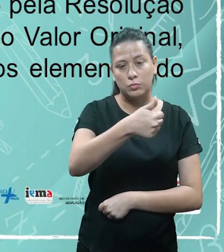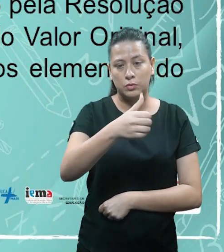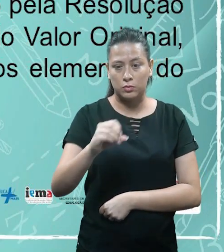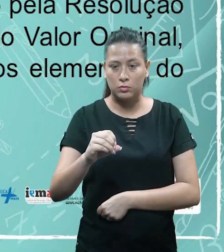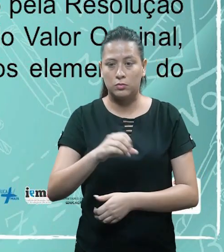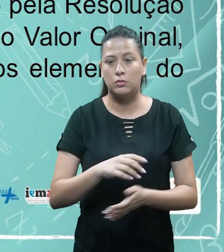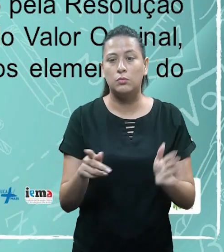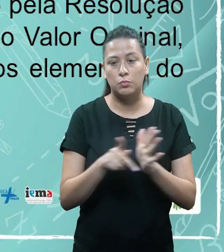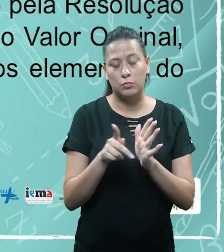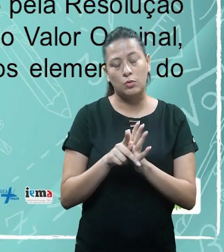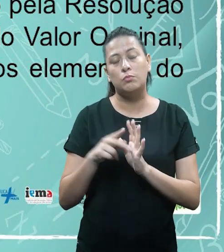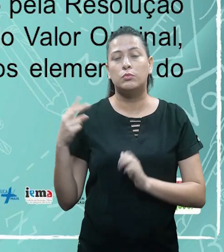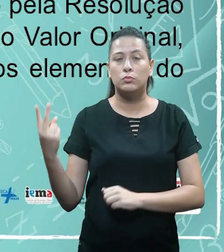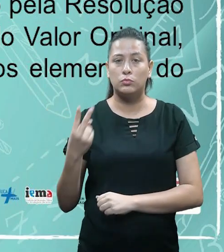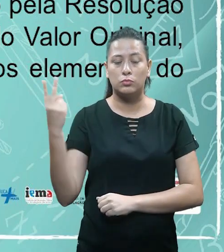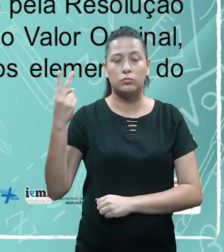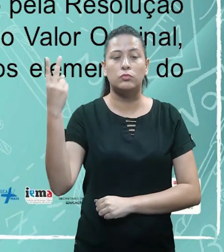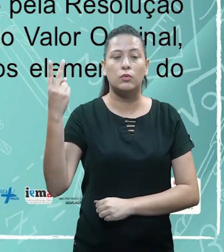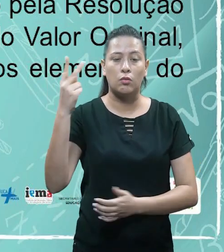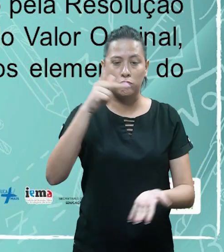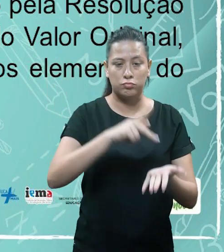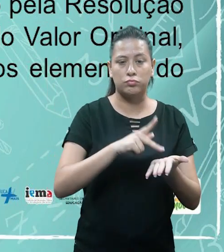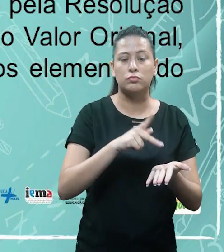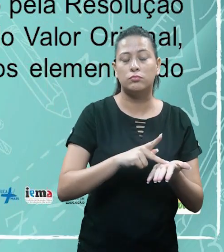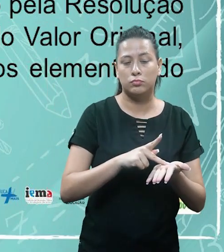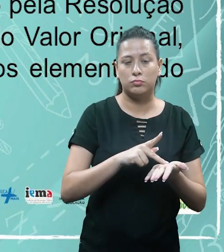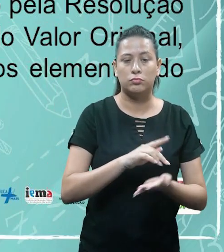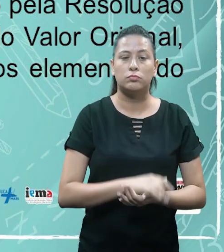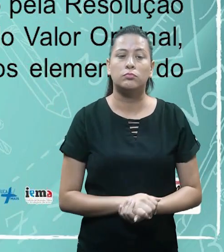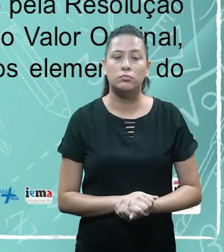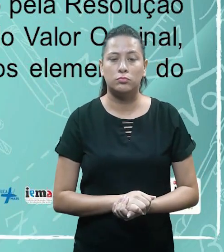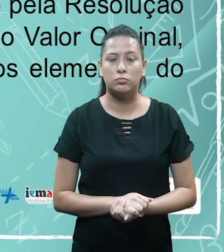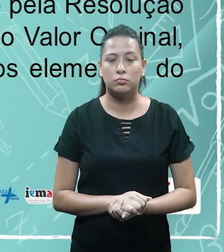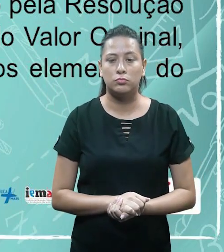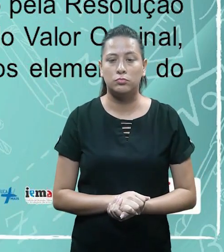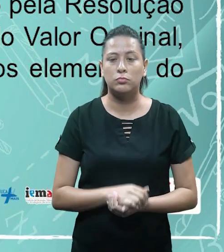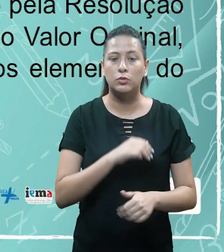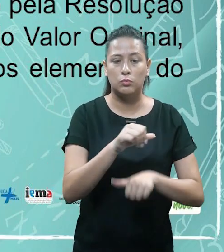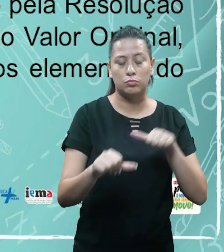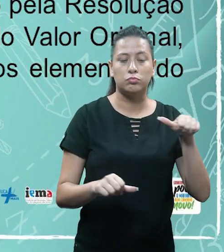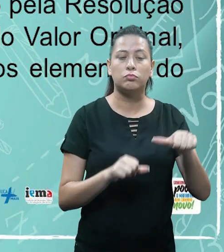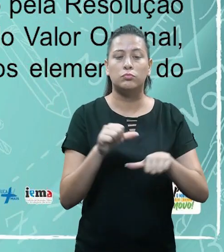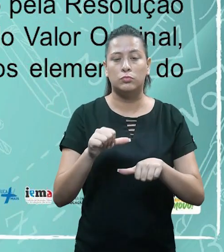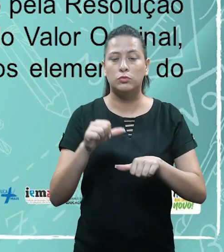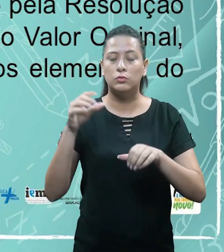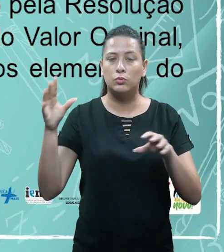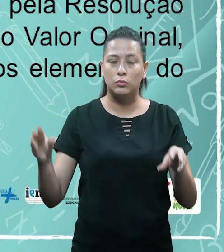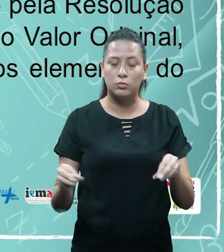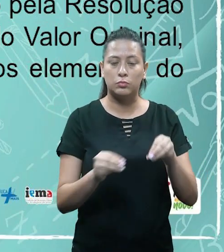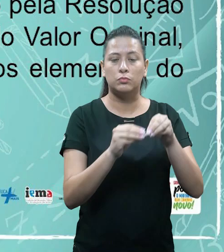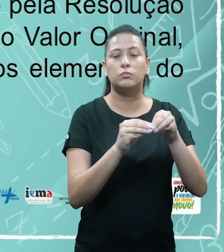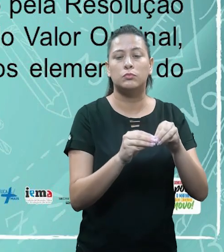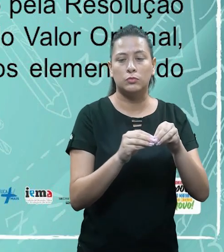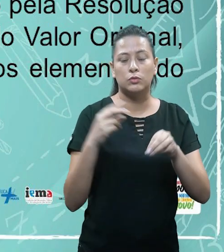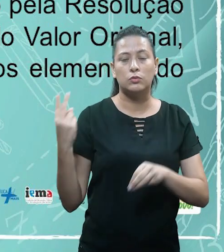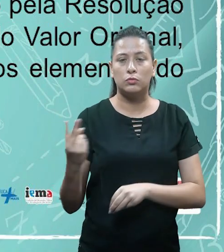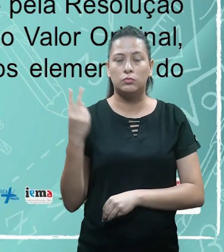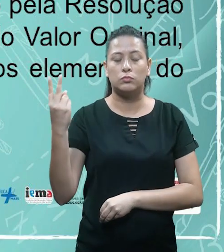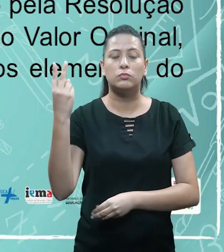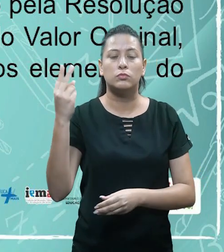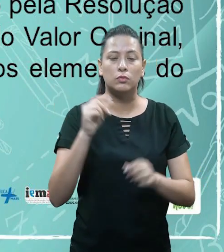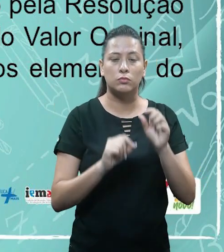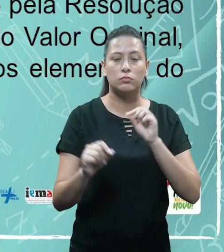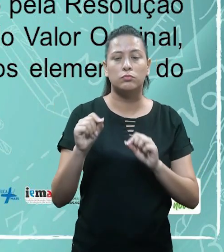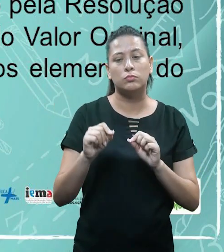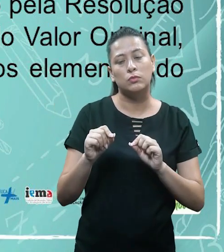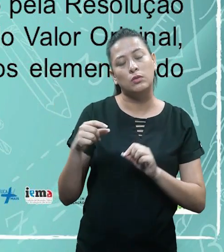valor original. Então foi revogado o da atualização monetária e ele foi incorporado ao registro do valor original que nós vamos trabalhar